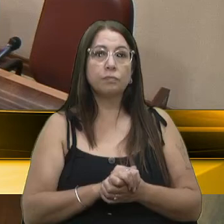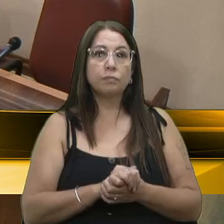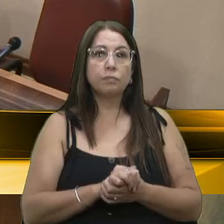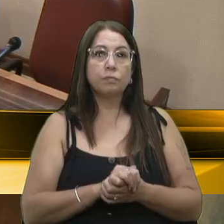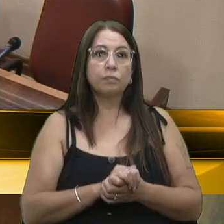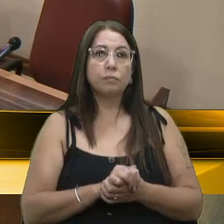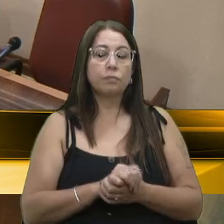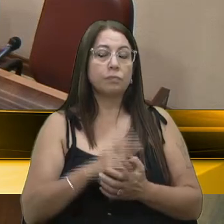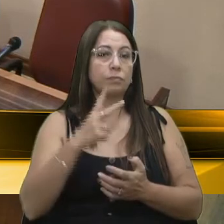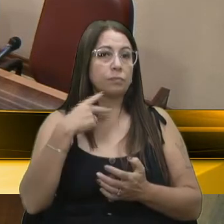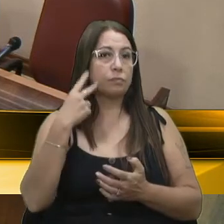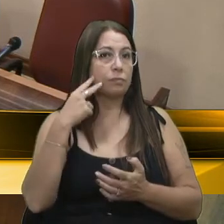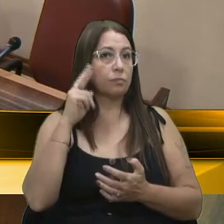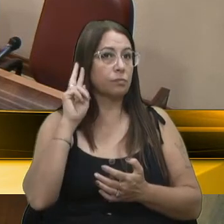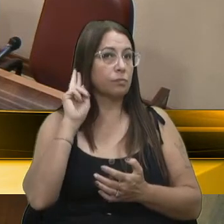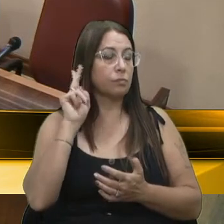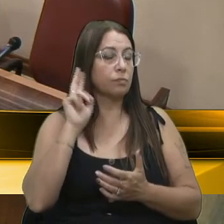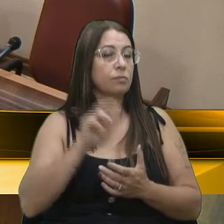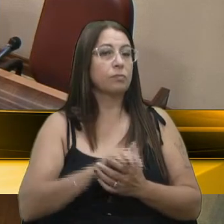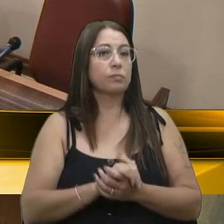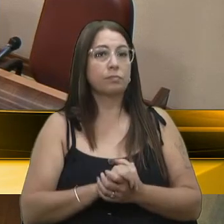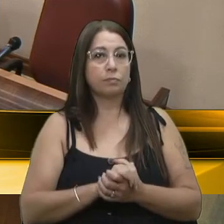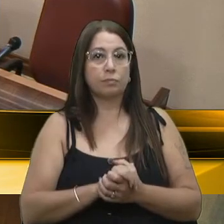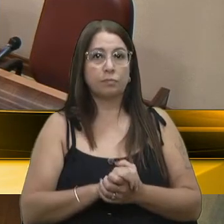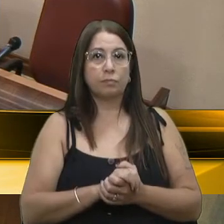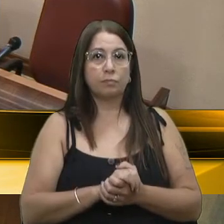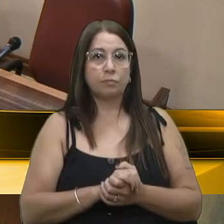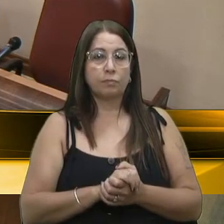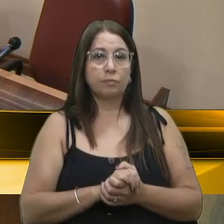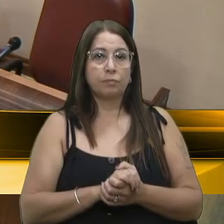Próximo inscrito, vereador Renato Oliveira, com a palavra.